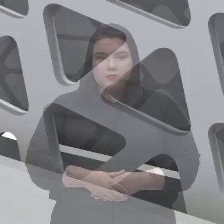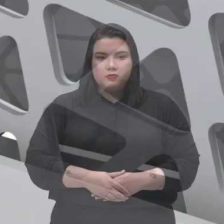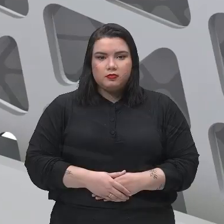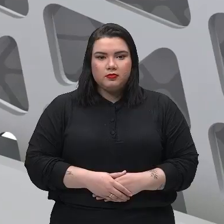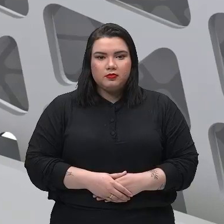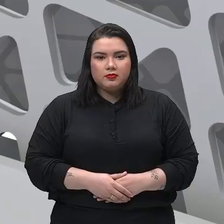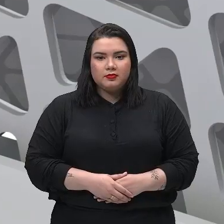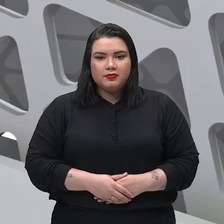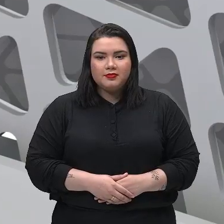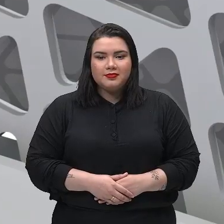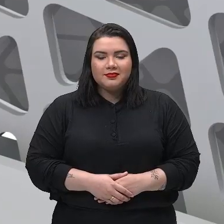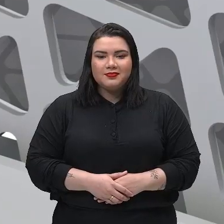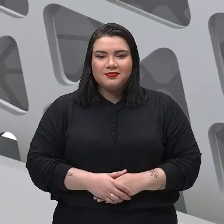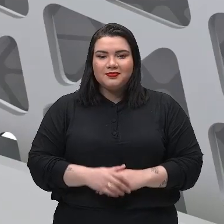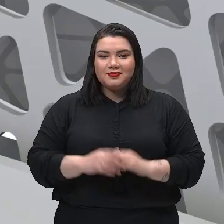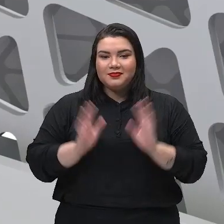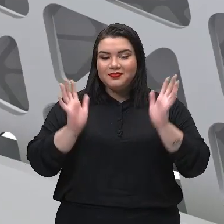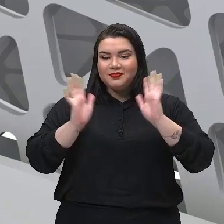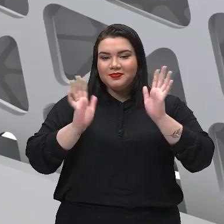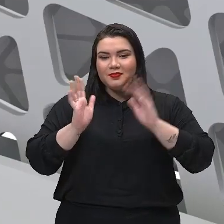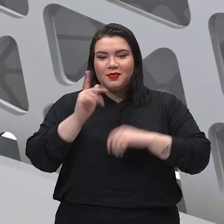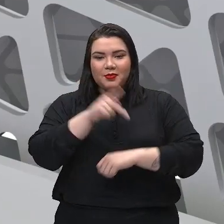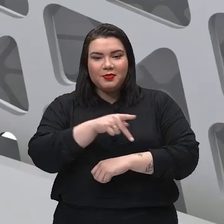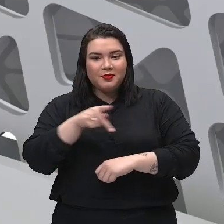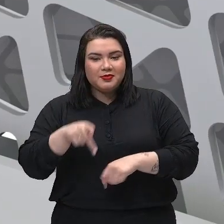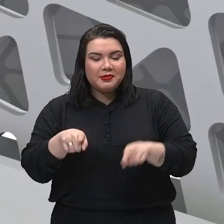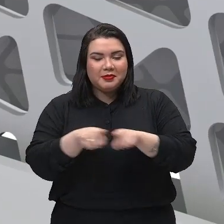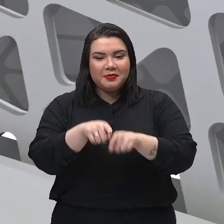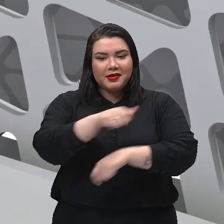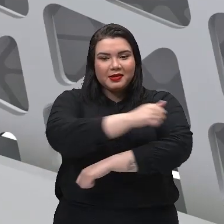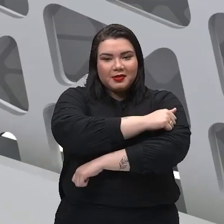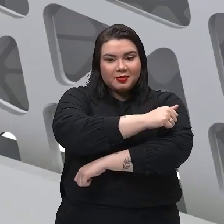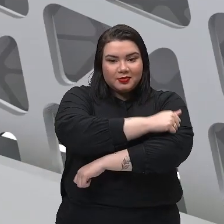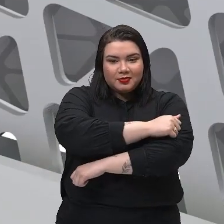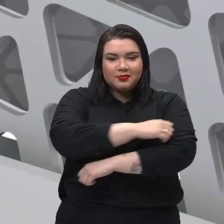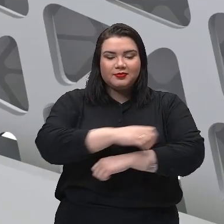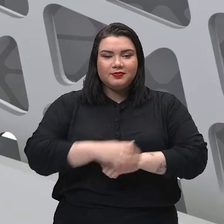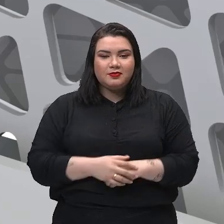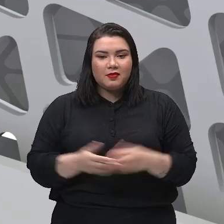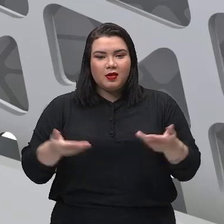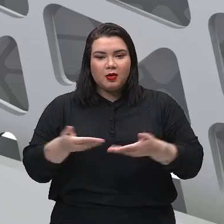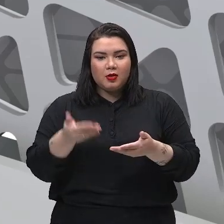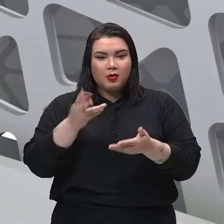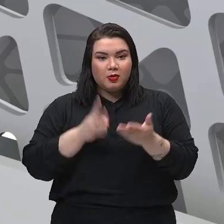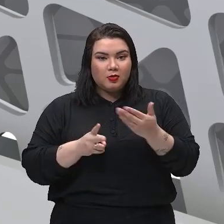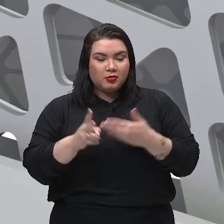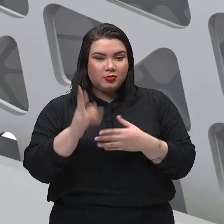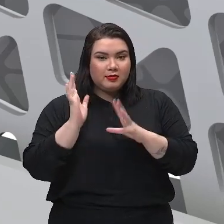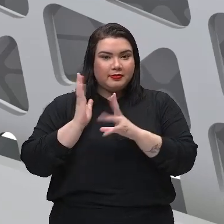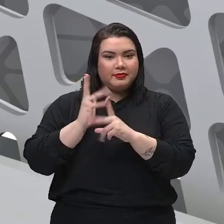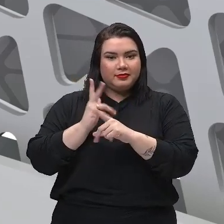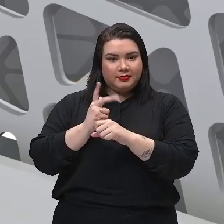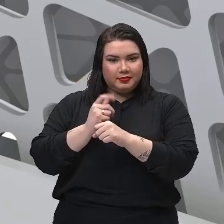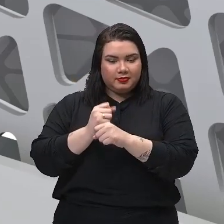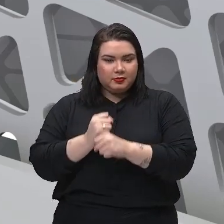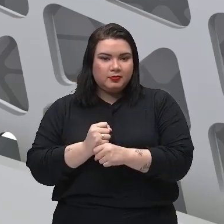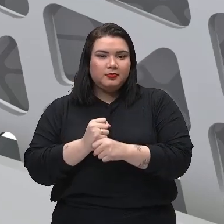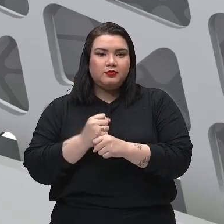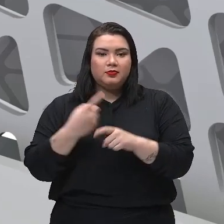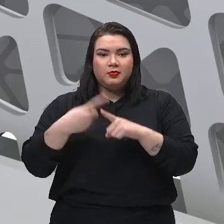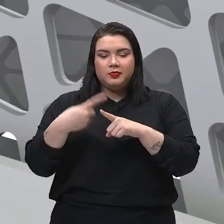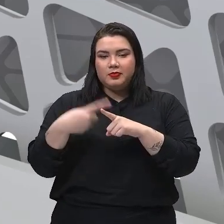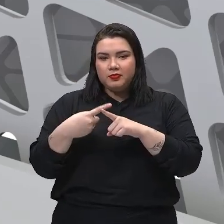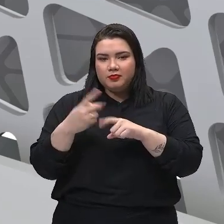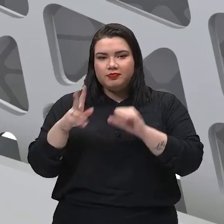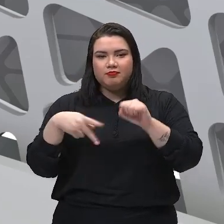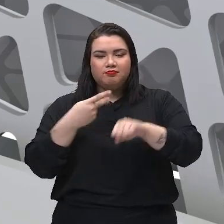Olá, professores e estudantes! Vamos dar continuidade à nossa revisão, porque daqui a